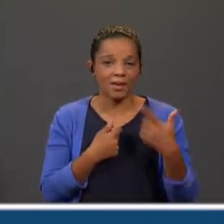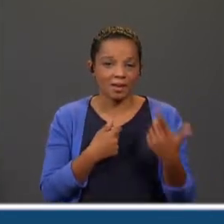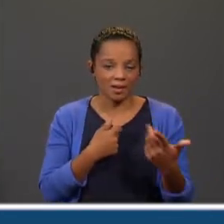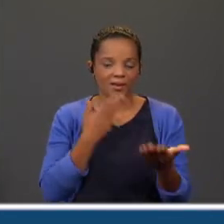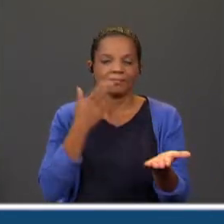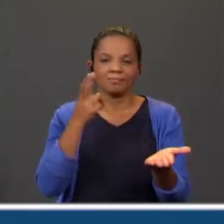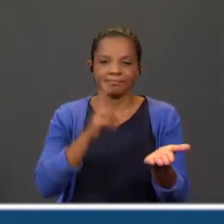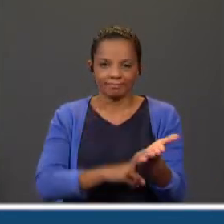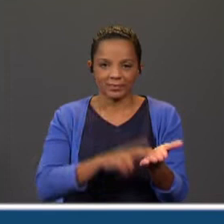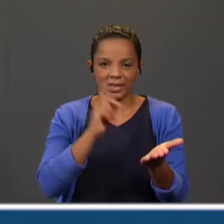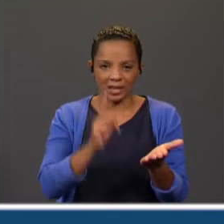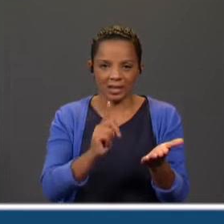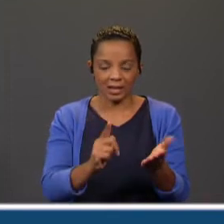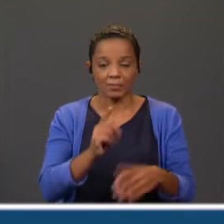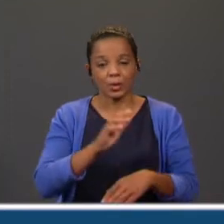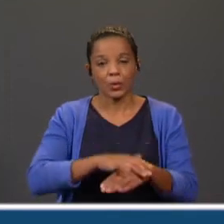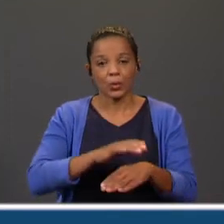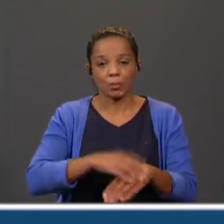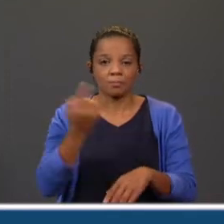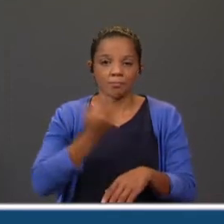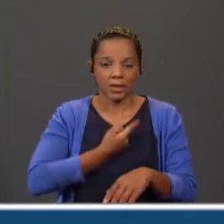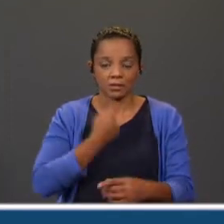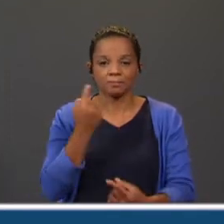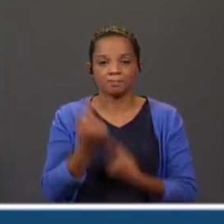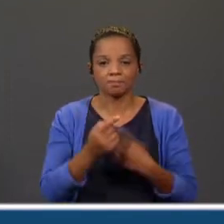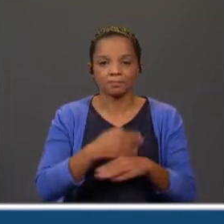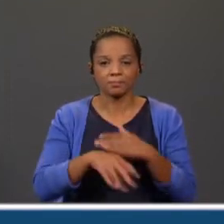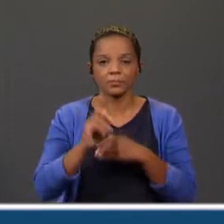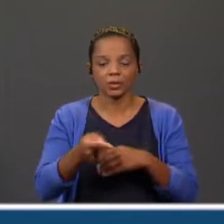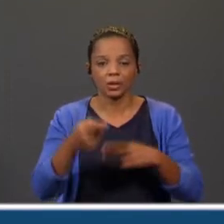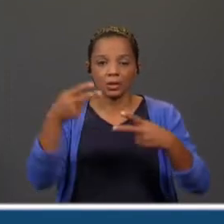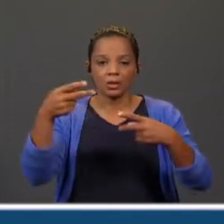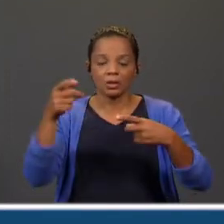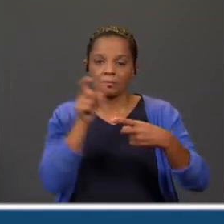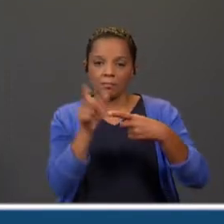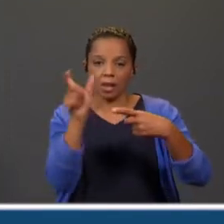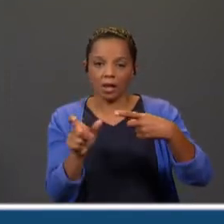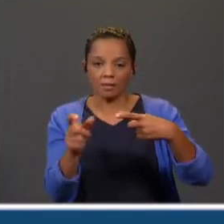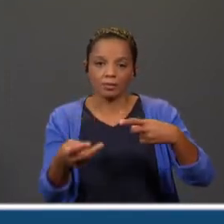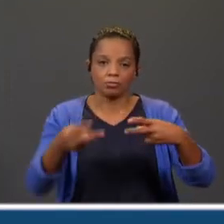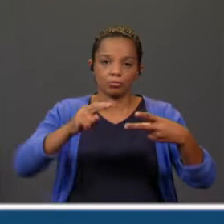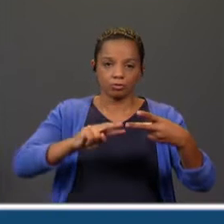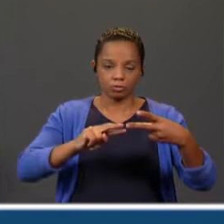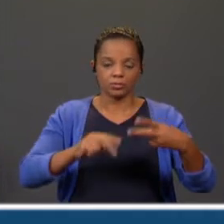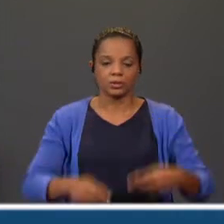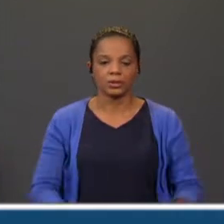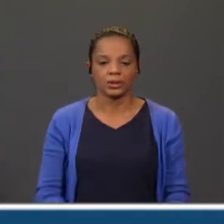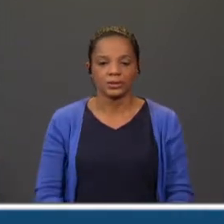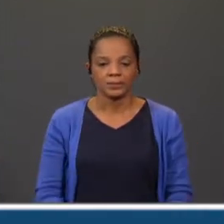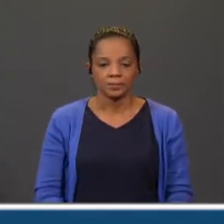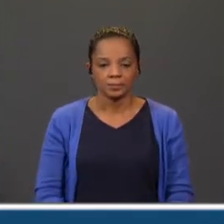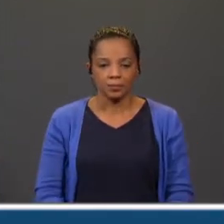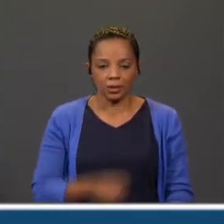verdadeira. Esse é o motivo pelo qual nós temos que realizar o quê? A translineação. Mais uma?